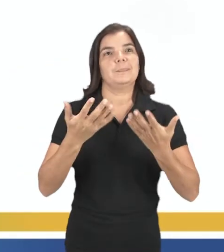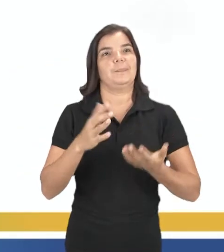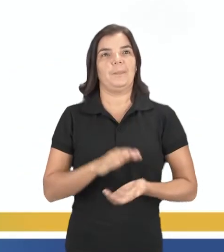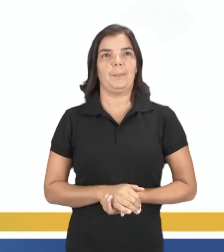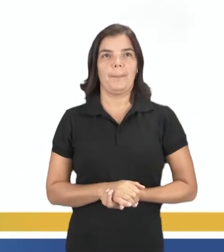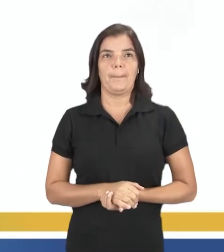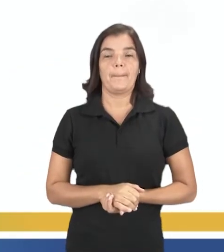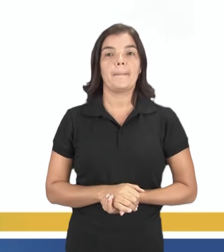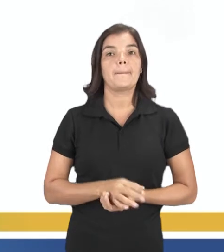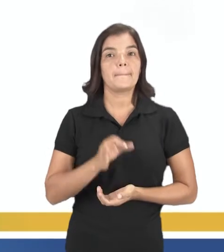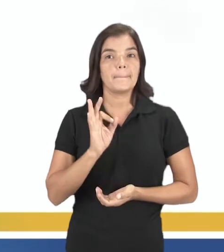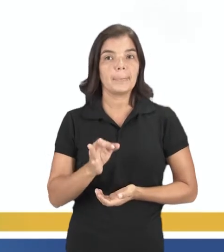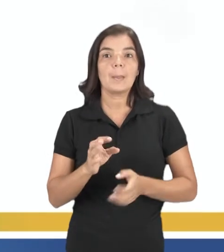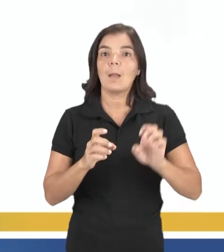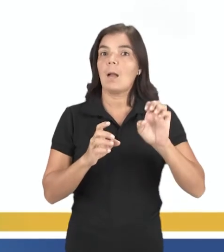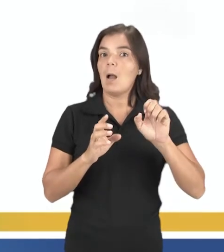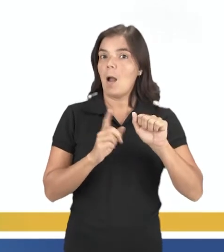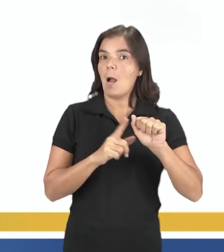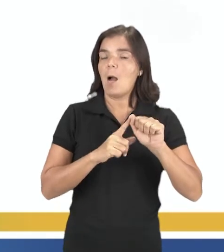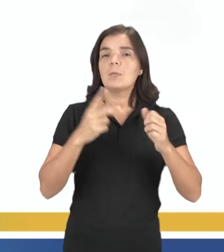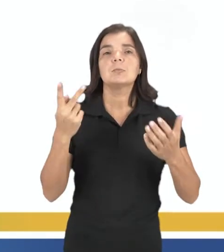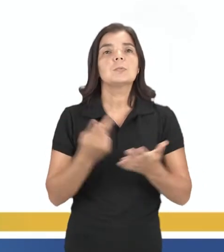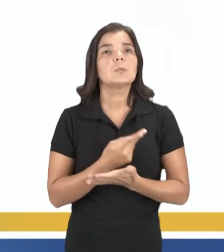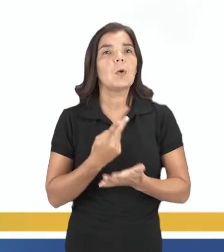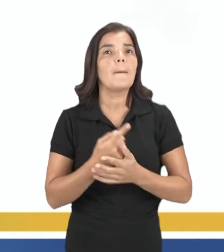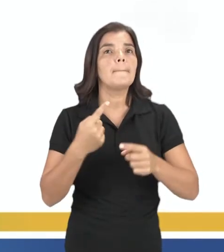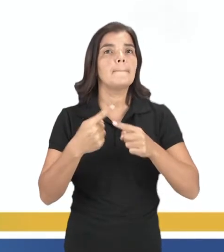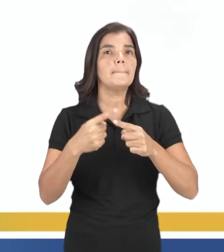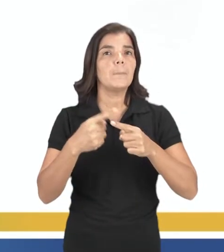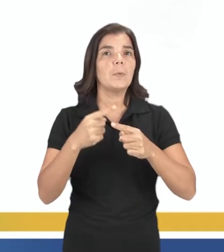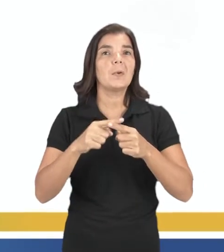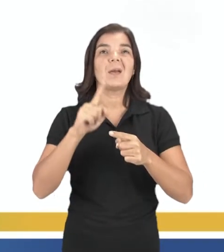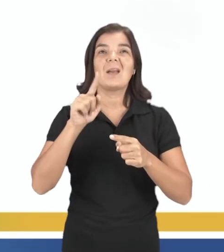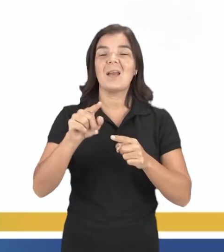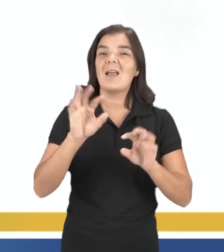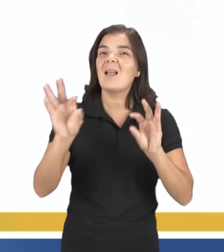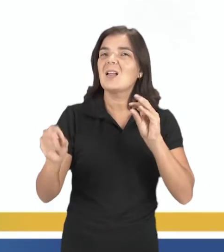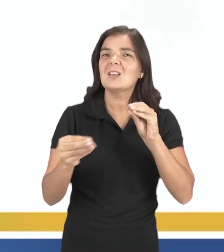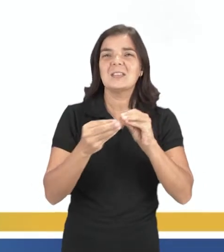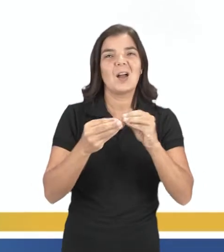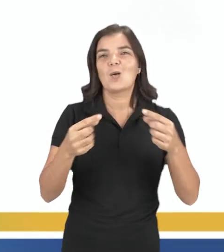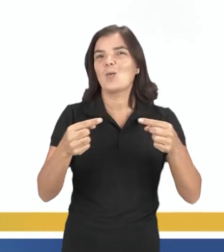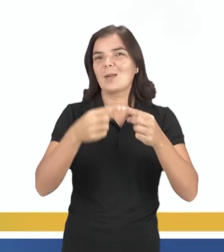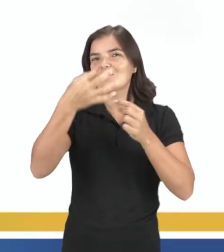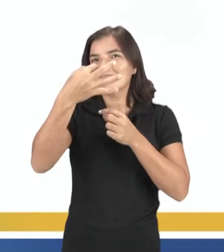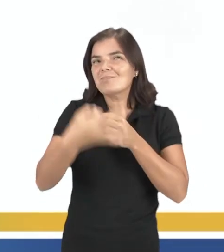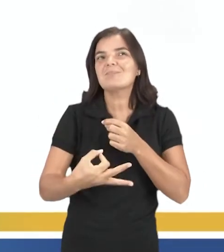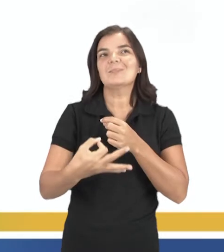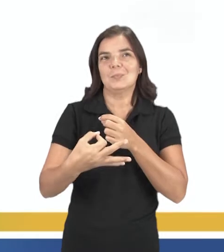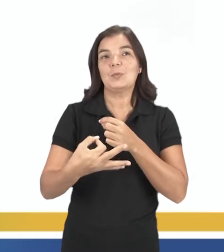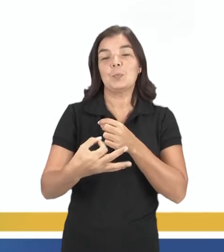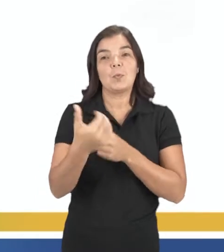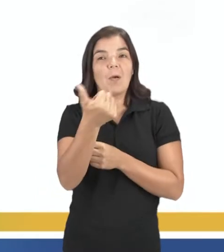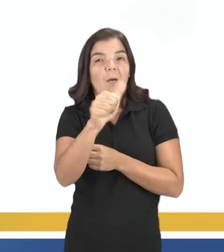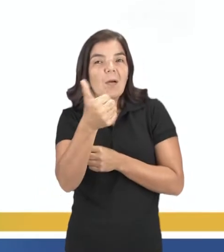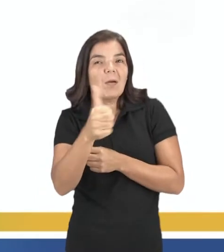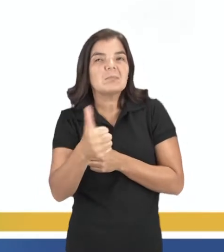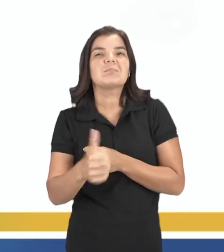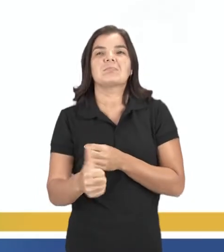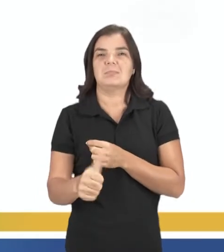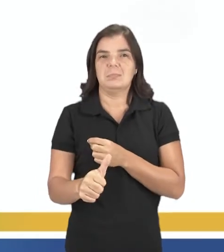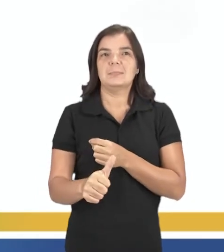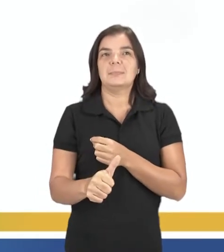expressão, pessoal. A letra A está incorreta por quê? Porque a composição não está colocada aqui como elemento de